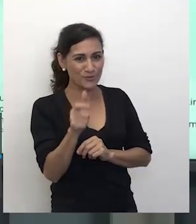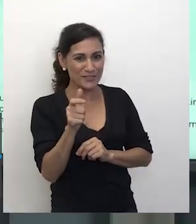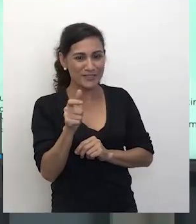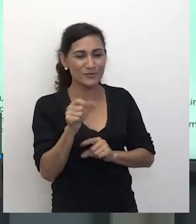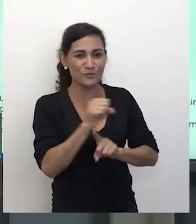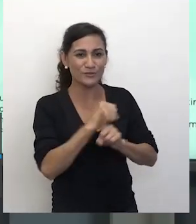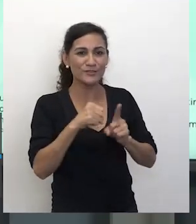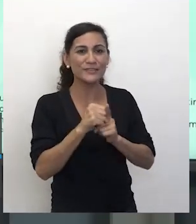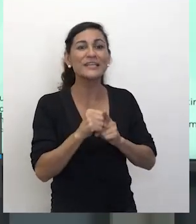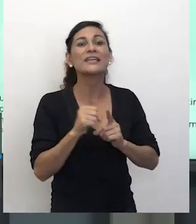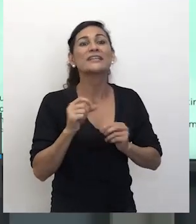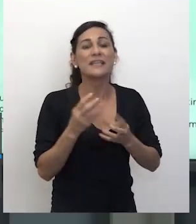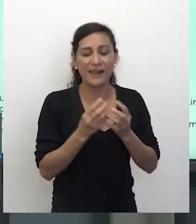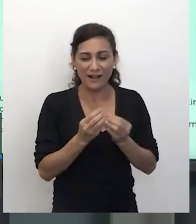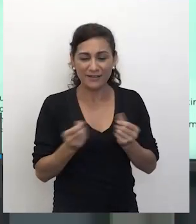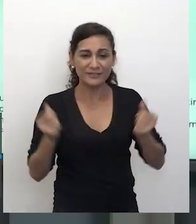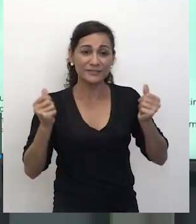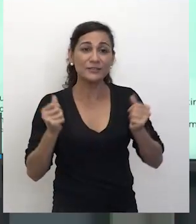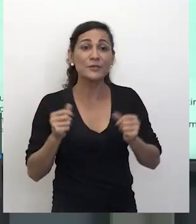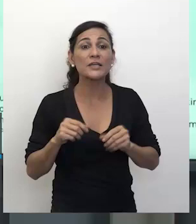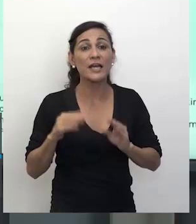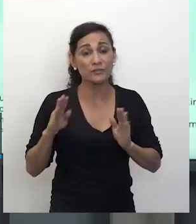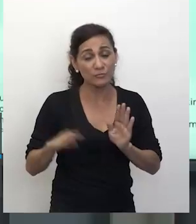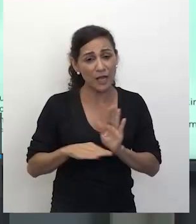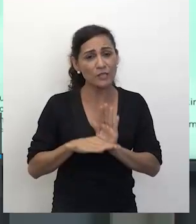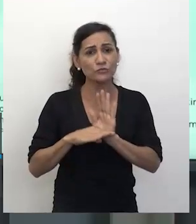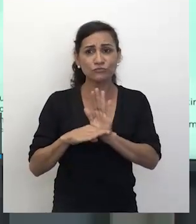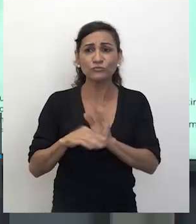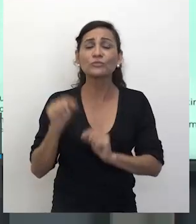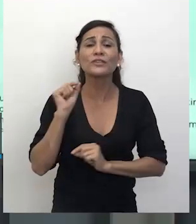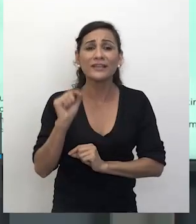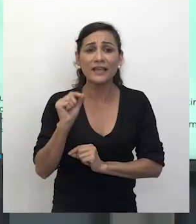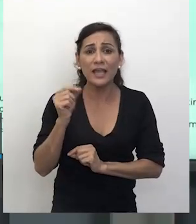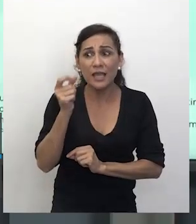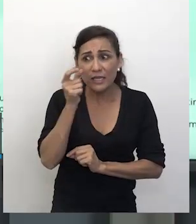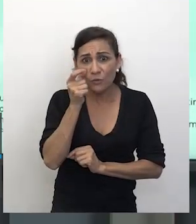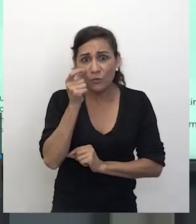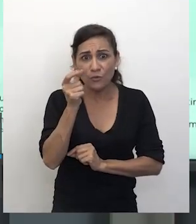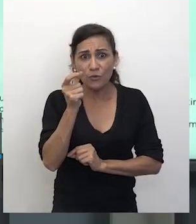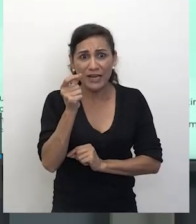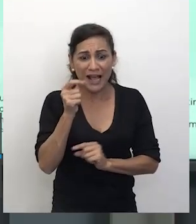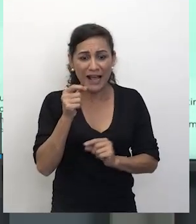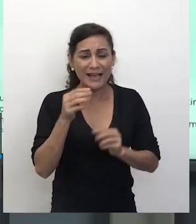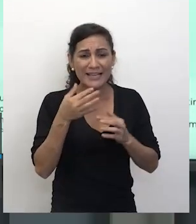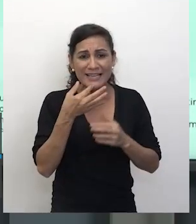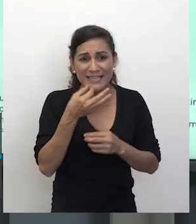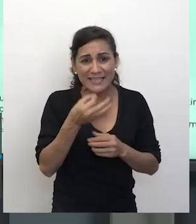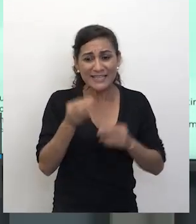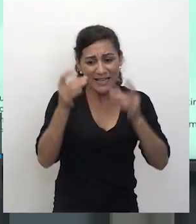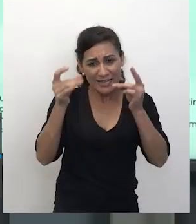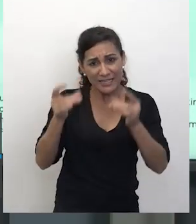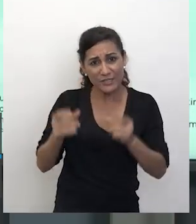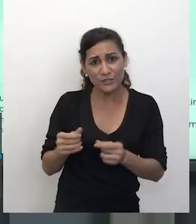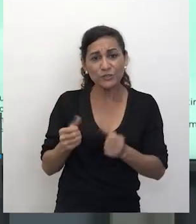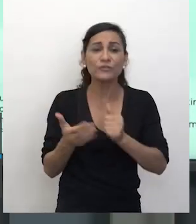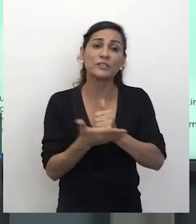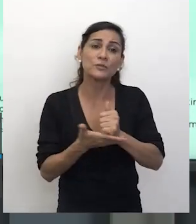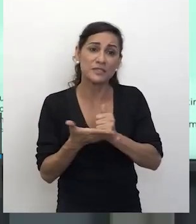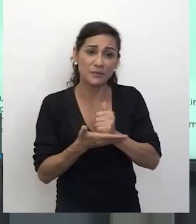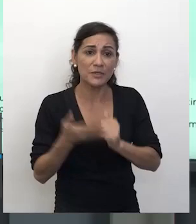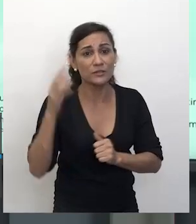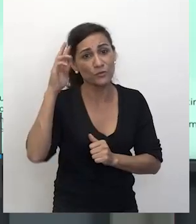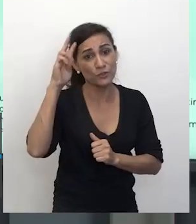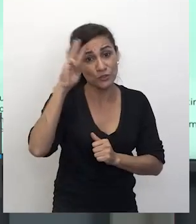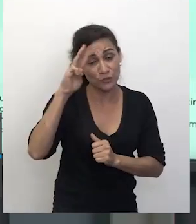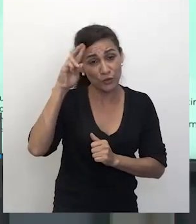desnaturalização que permite a construção de um olhar crítico. Esse olhar crítico que vai ter um embasamento histórico, que vai ter uma